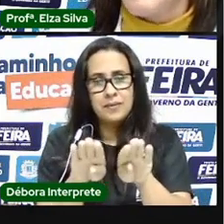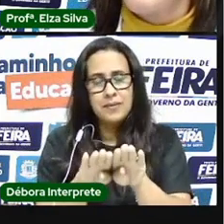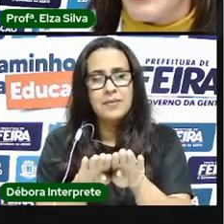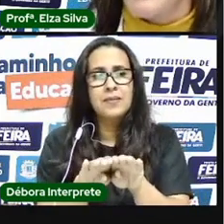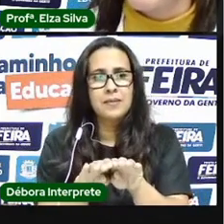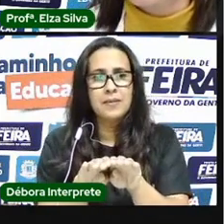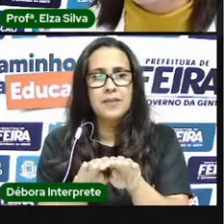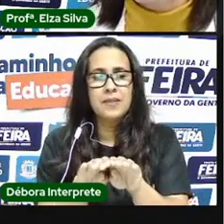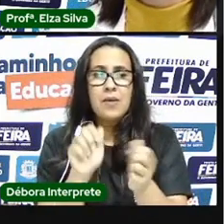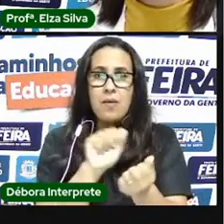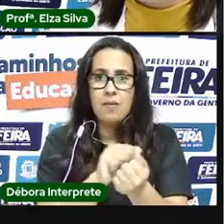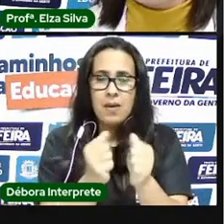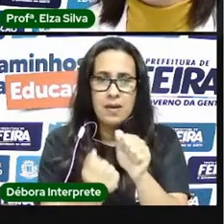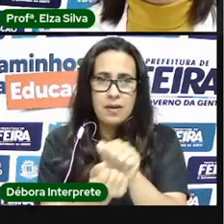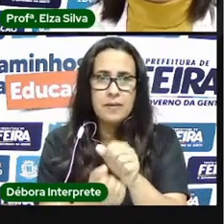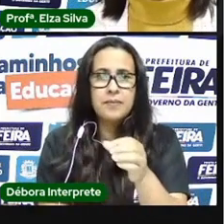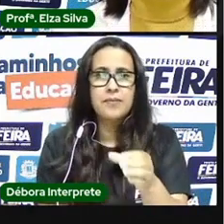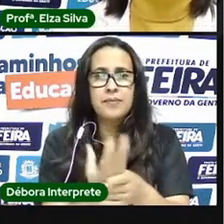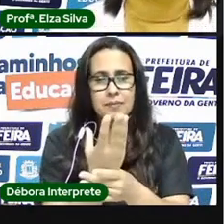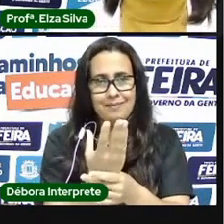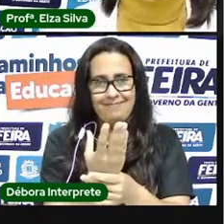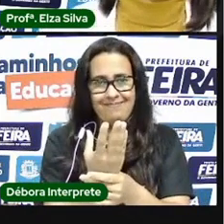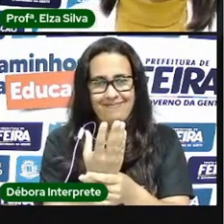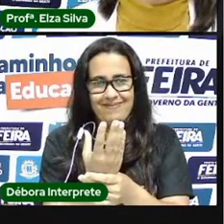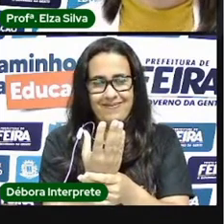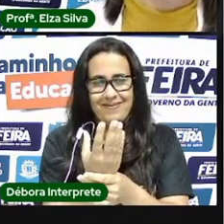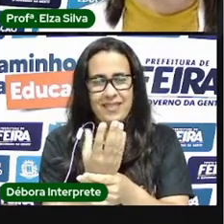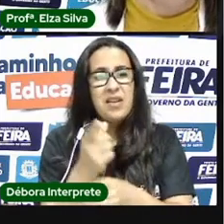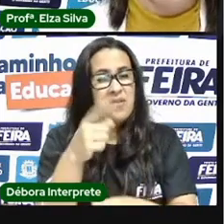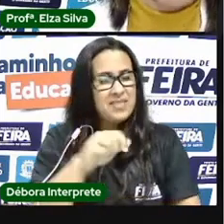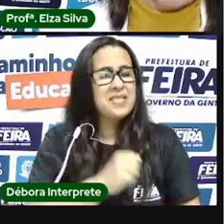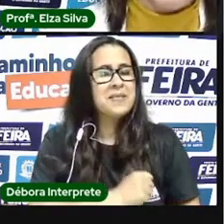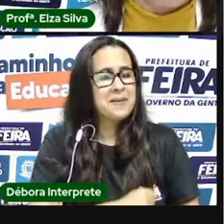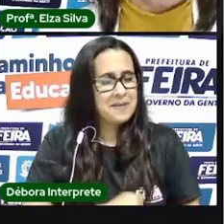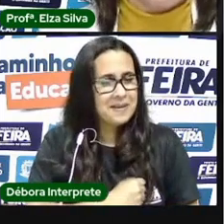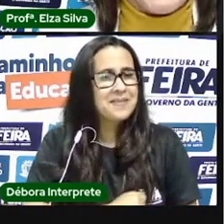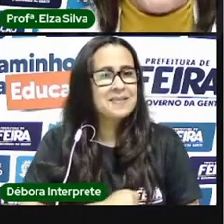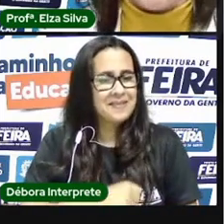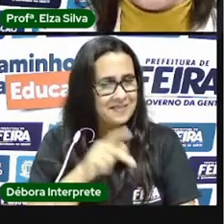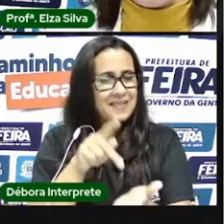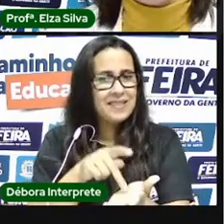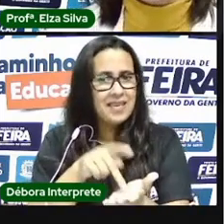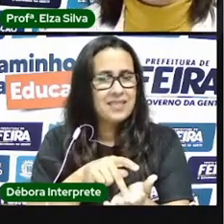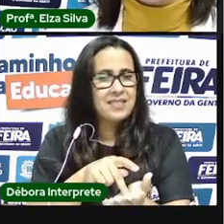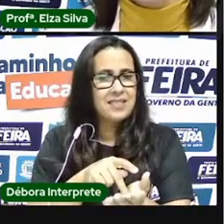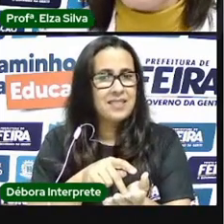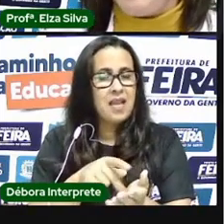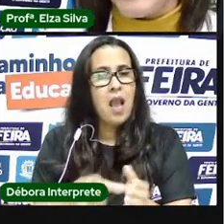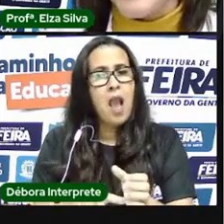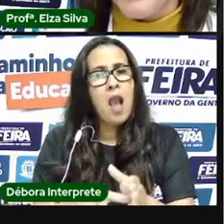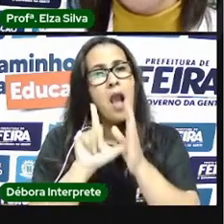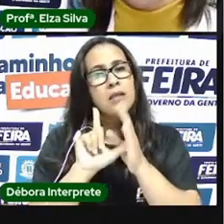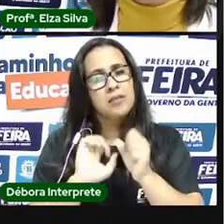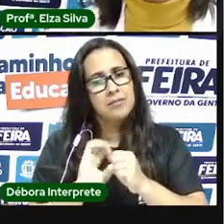sintam saudades de uma brincadeira que vocês faziam antes da pandemia empinar arraias ou